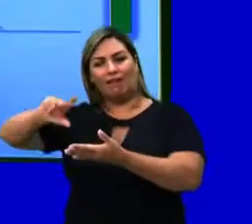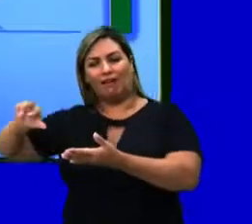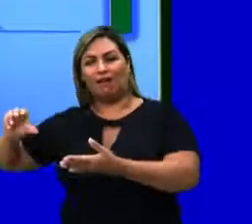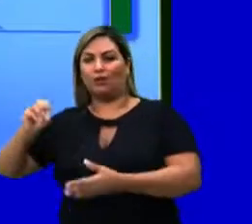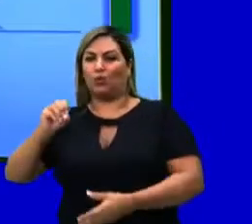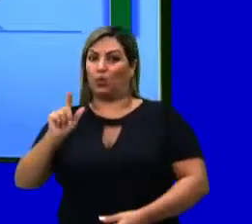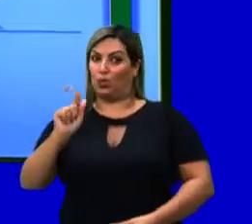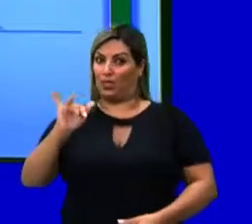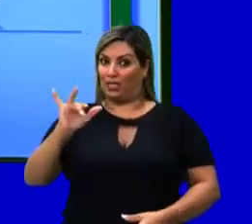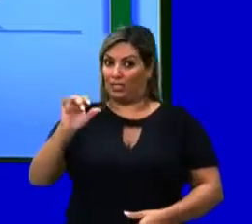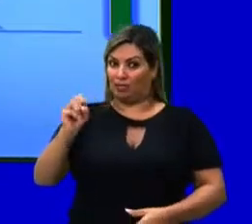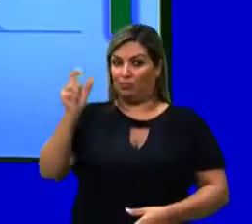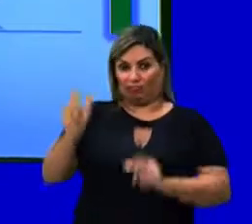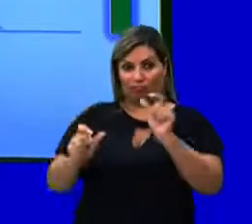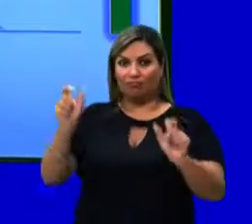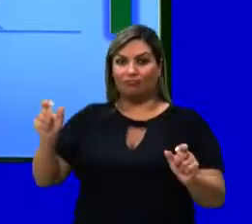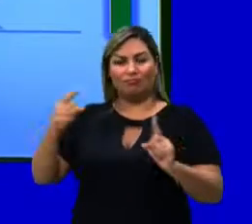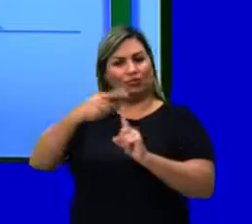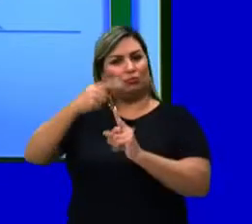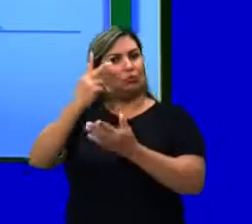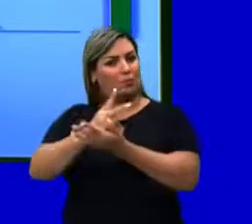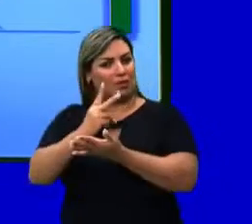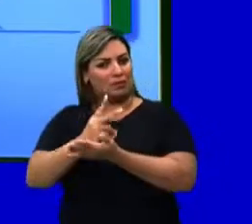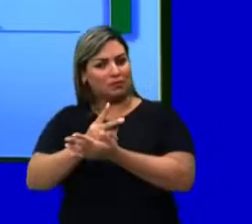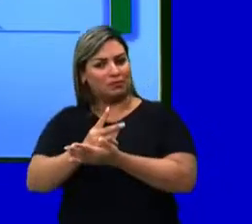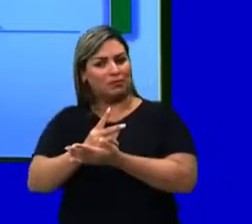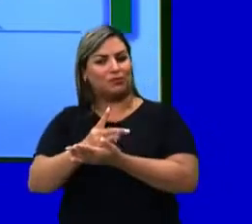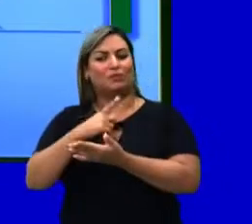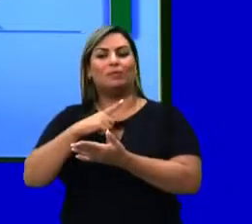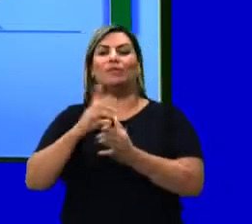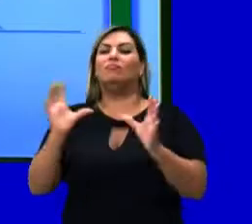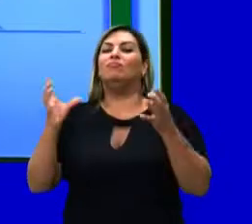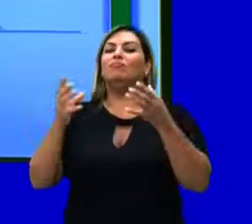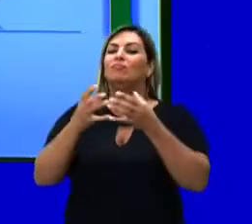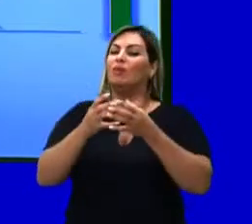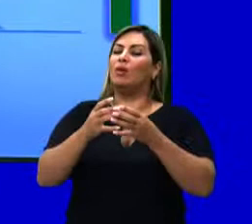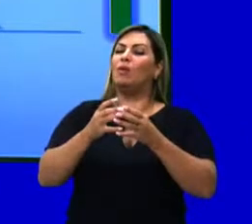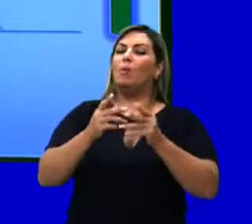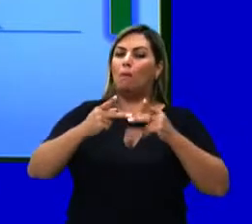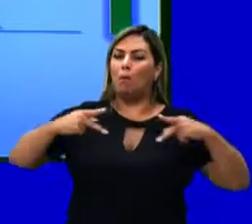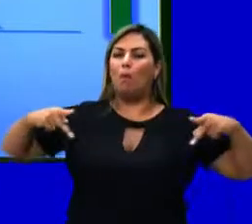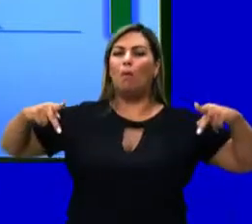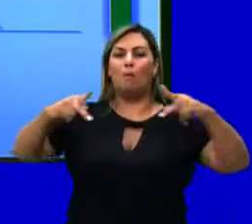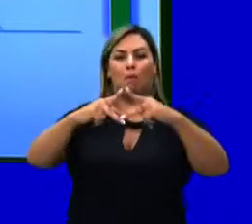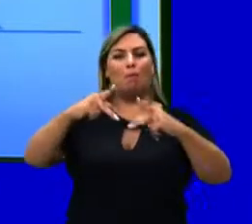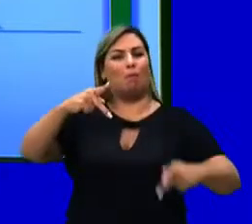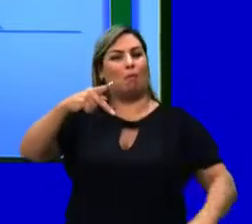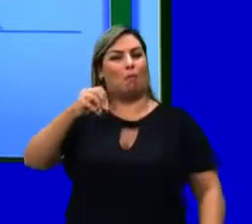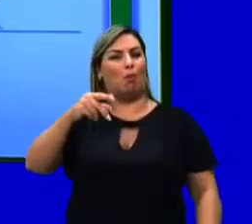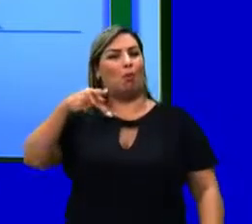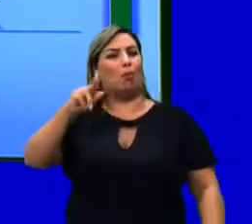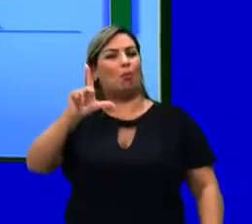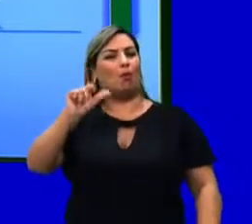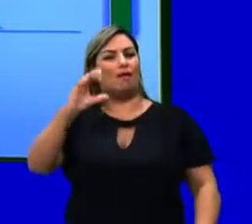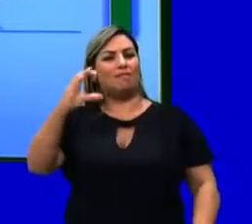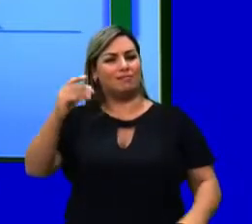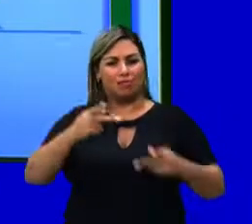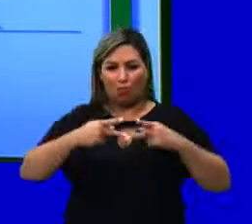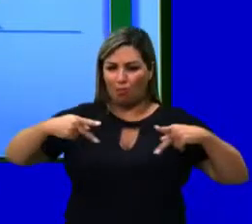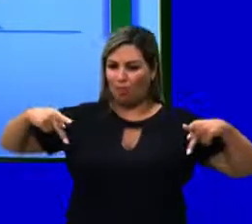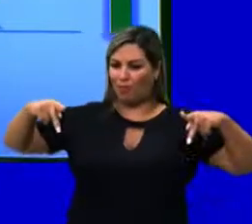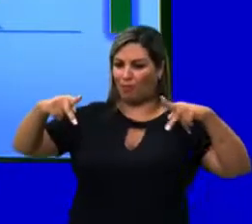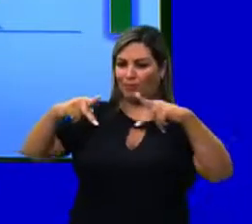organismos de um mesmo tipo, nós vamos ter uma população biológica, que é justamente esse